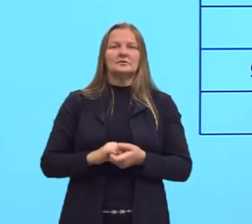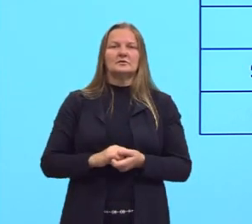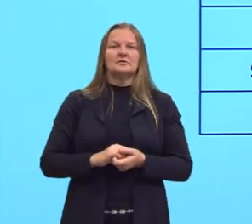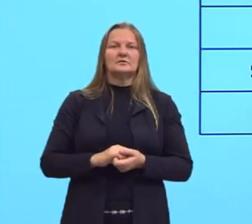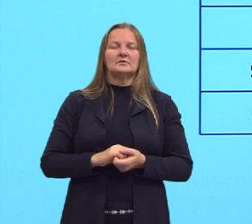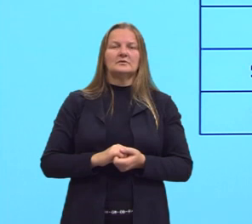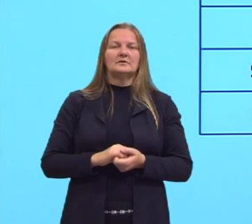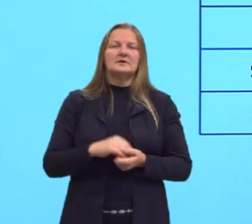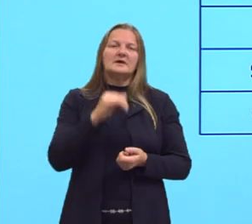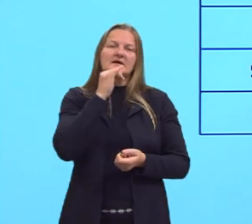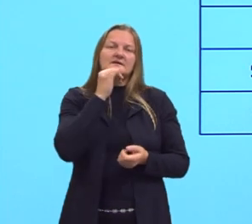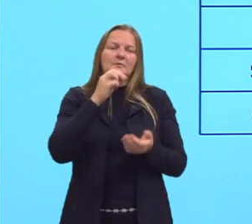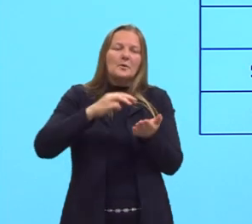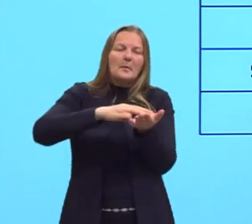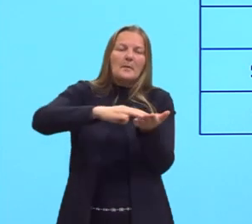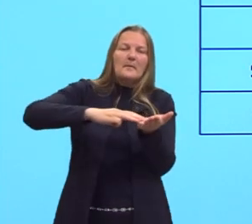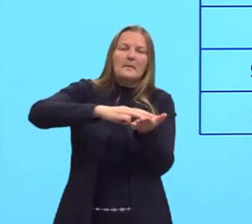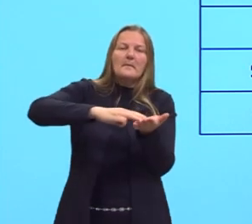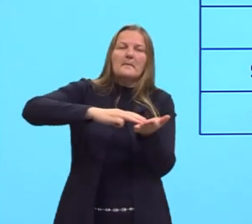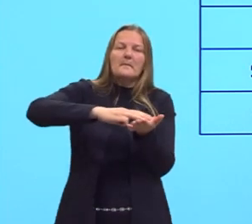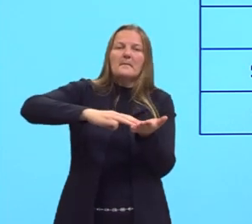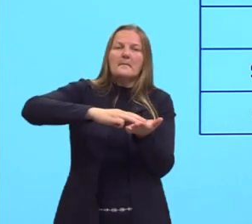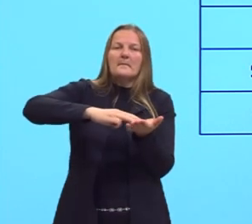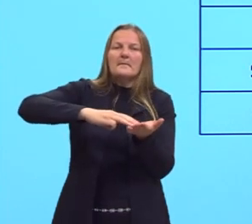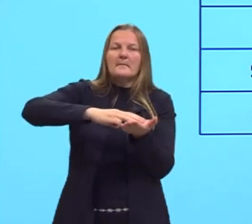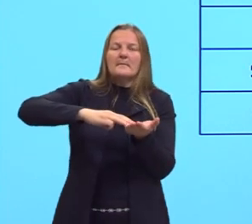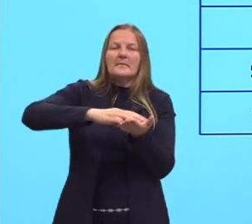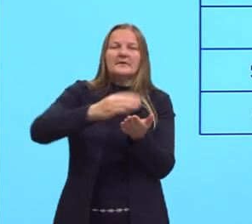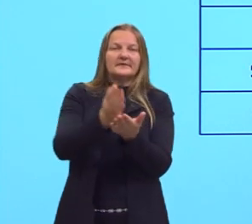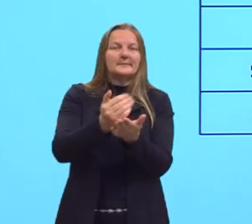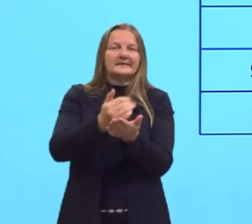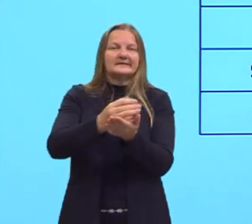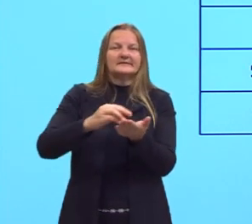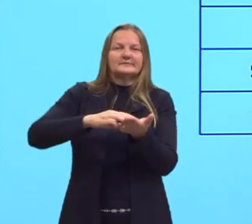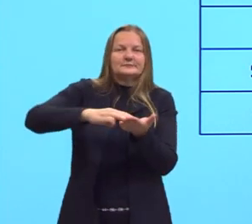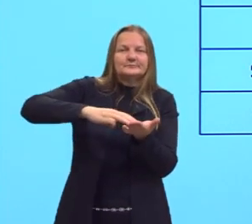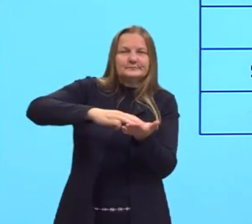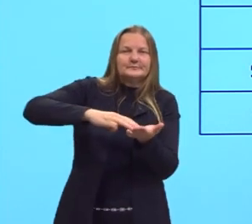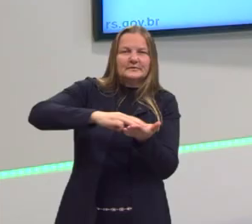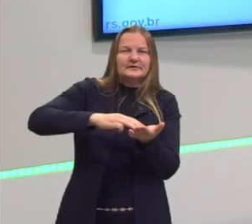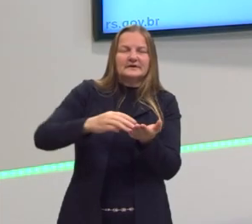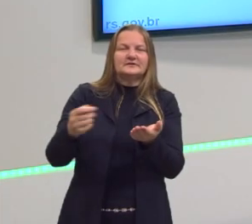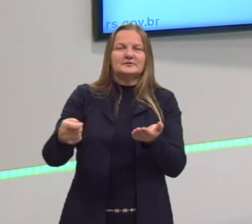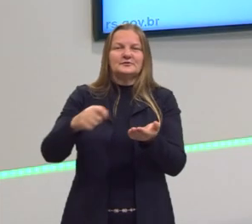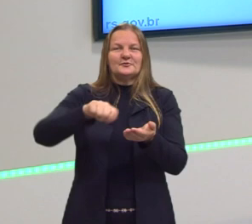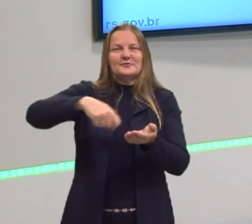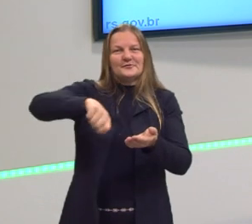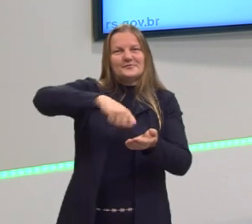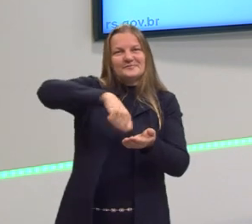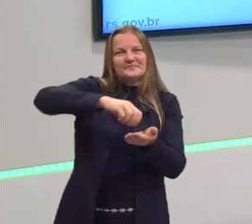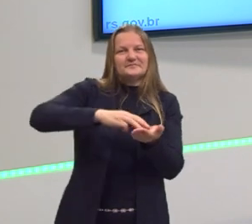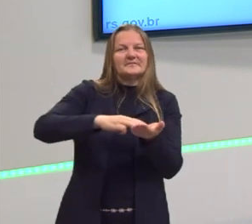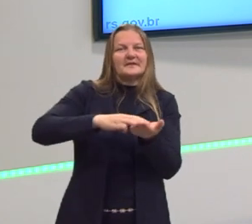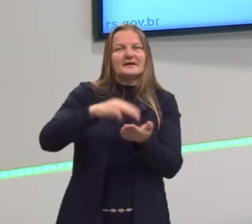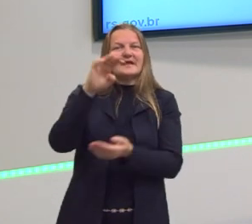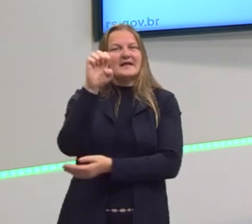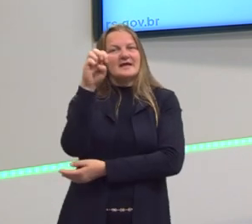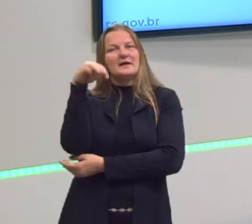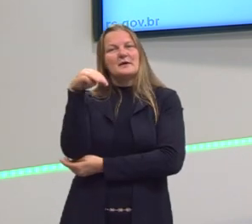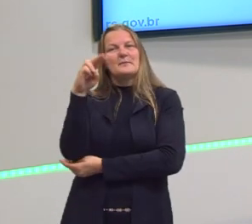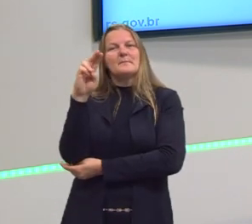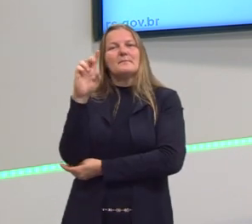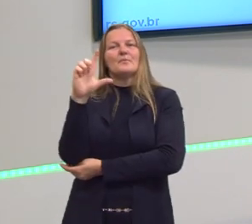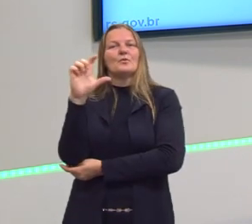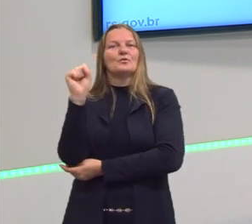o exemplo daquela salada de maionese. Salada de maionese de batata, aquele creme de maionese que nós colocamos. É uma emulsão